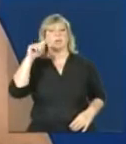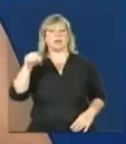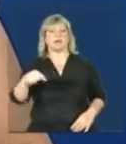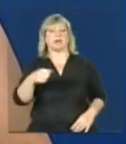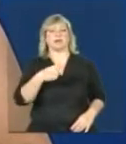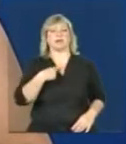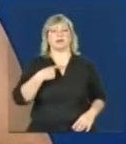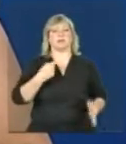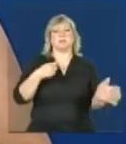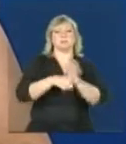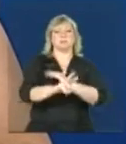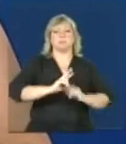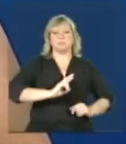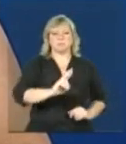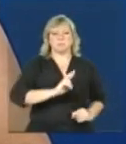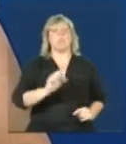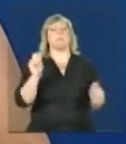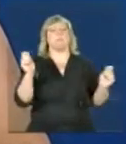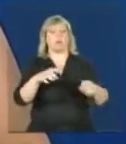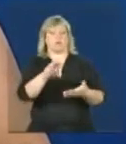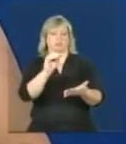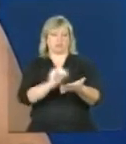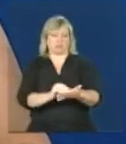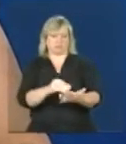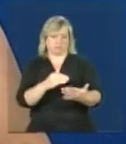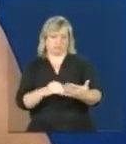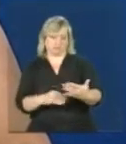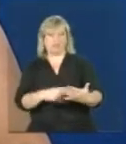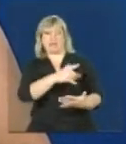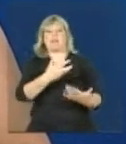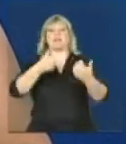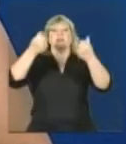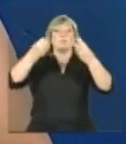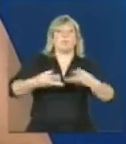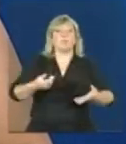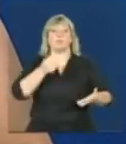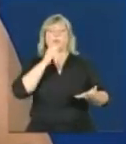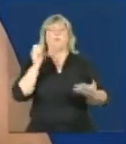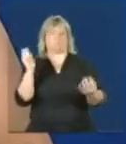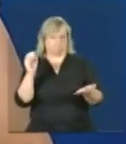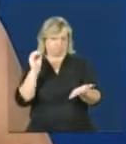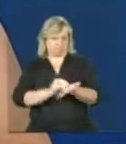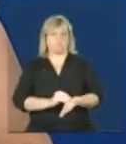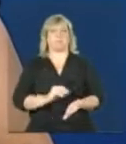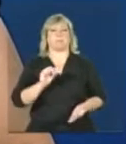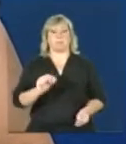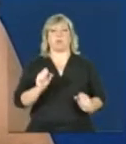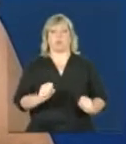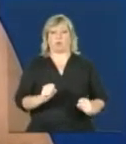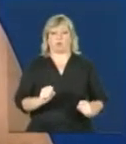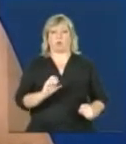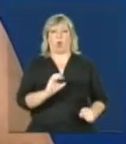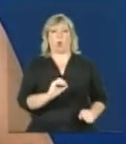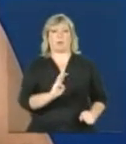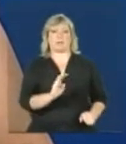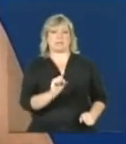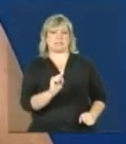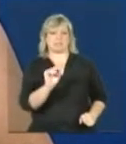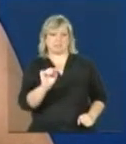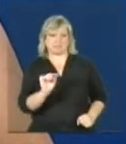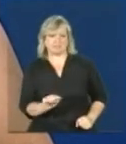ele pode, sim, registrar no campo de observação que tem no formulário. Agora, se é uma observação que está